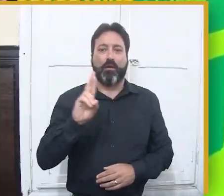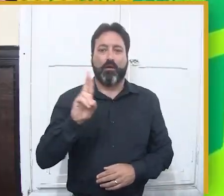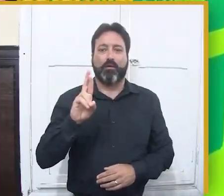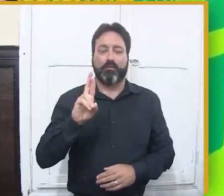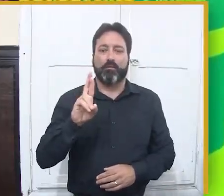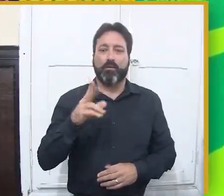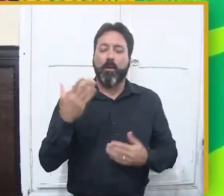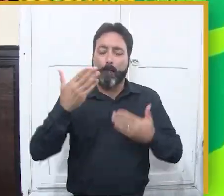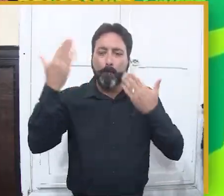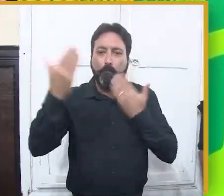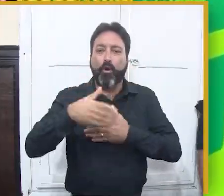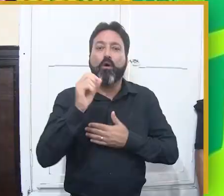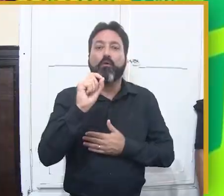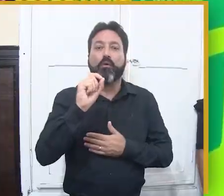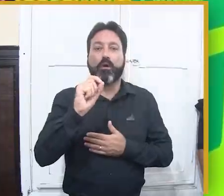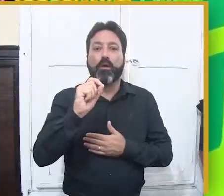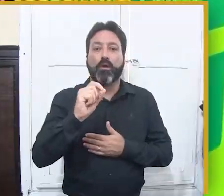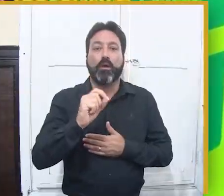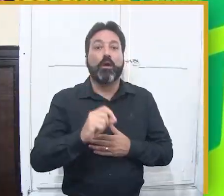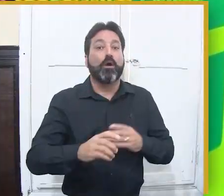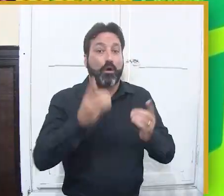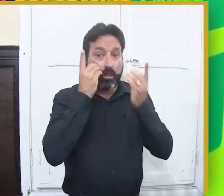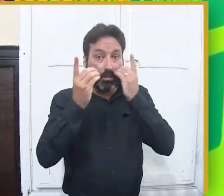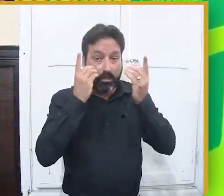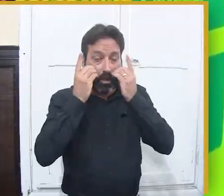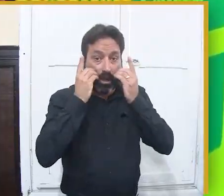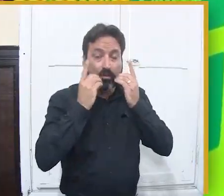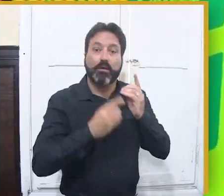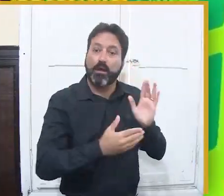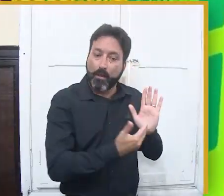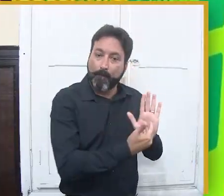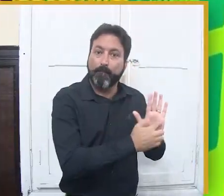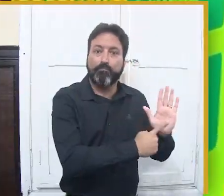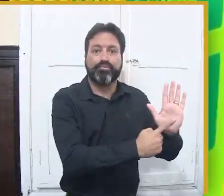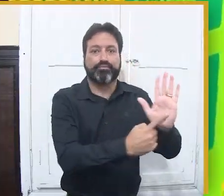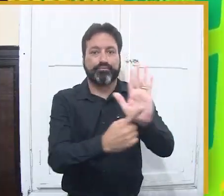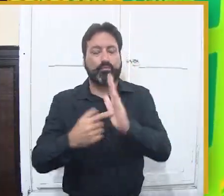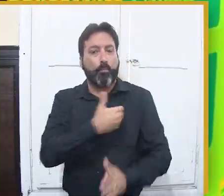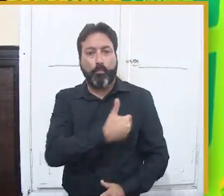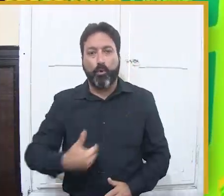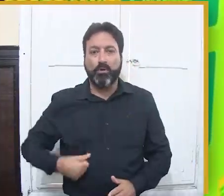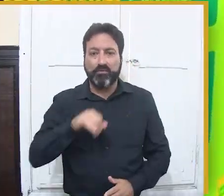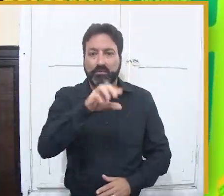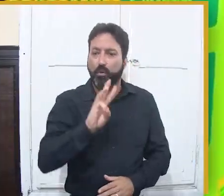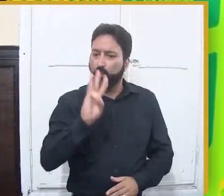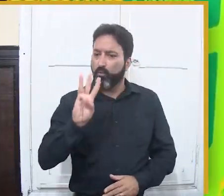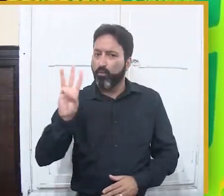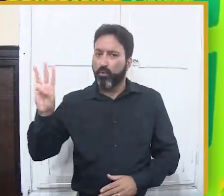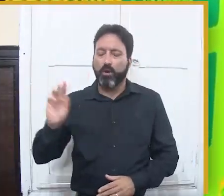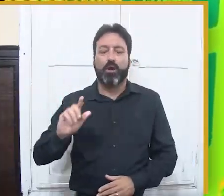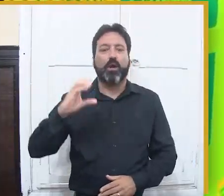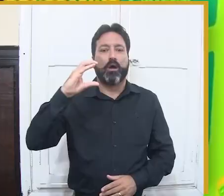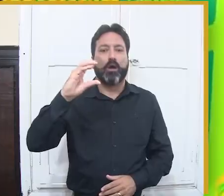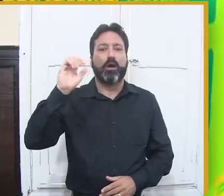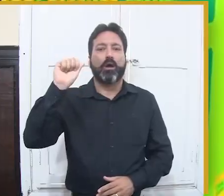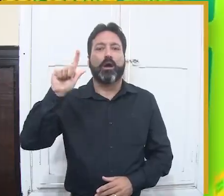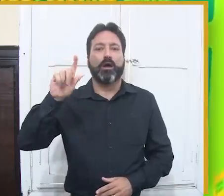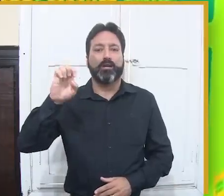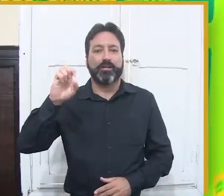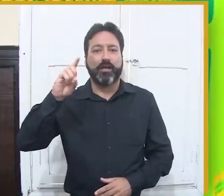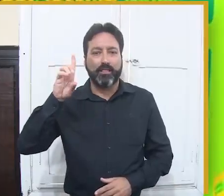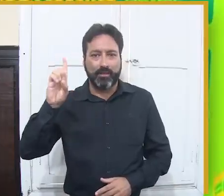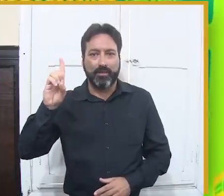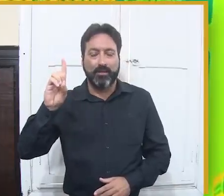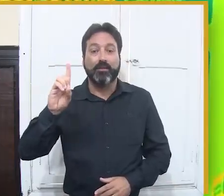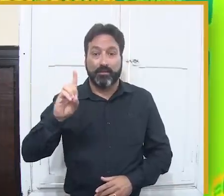indiretos, uma movimentação econômica que passou da casa do meio bilhão de reais, dos mais de 500